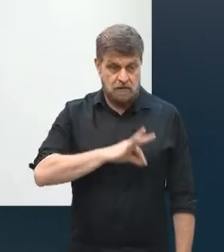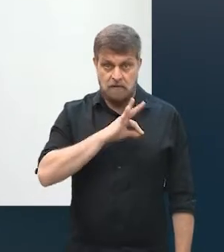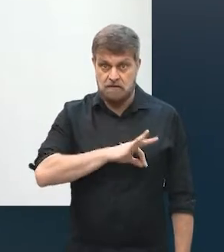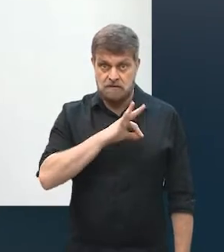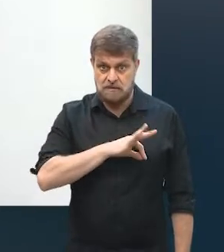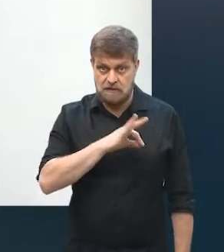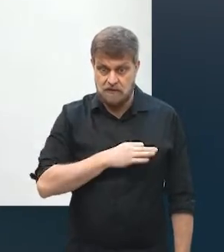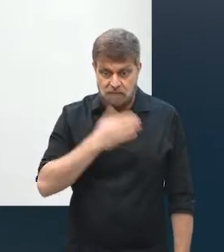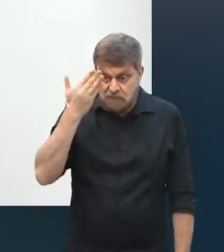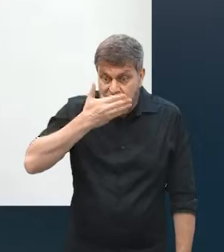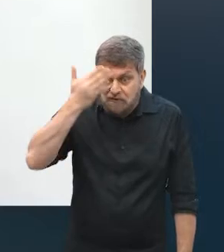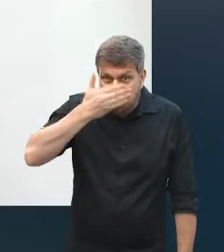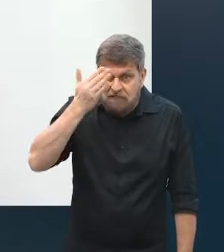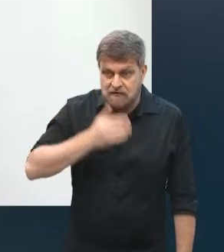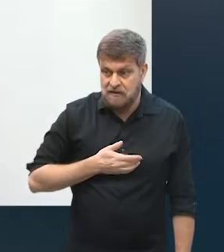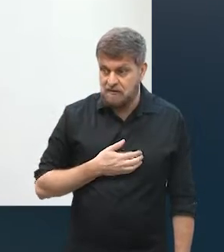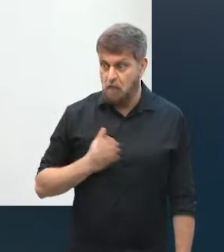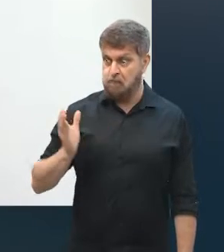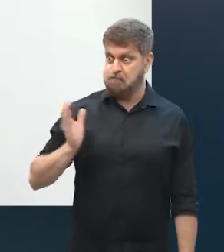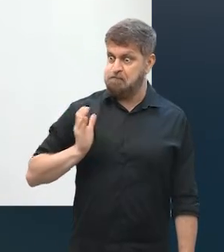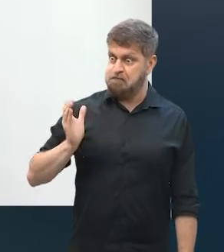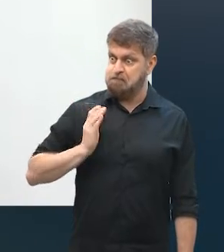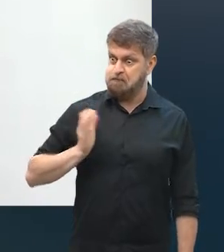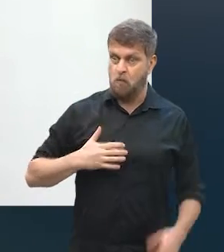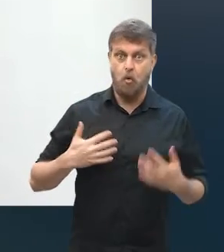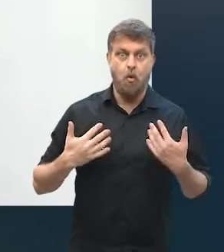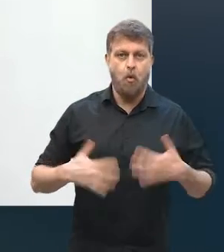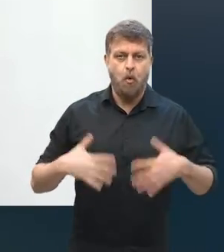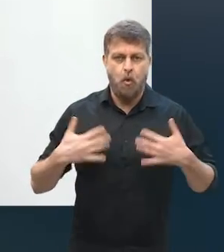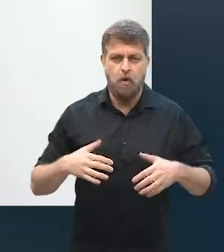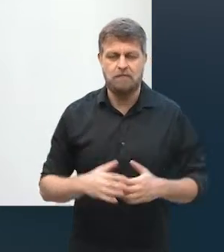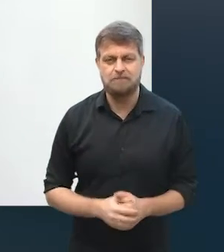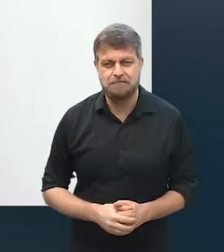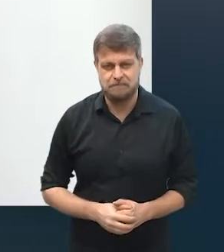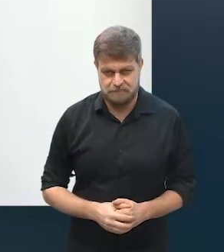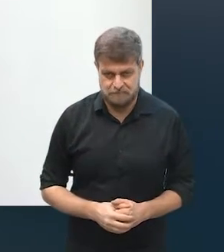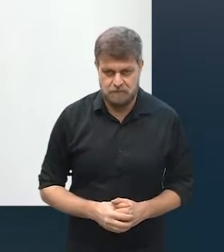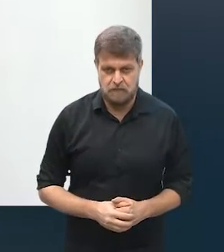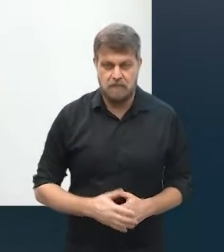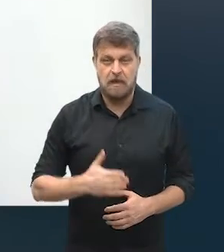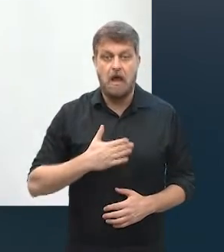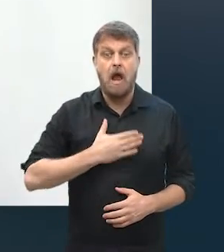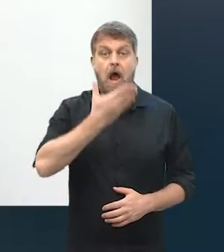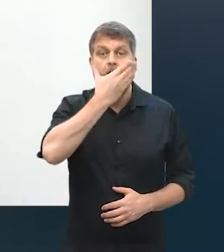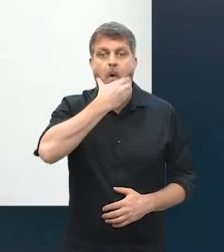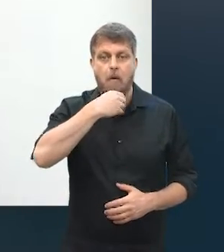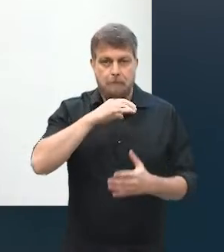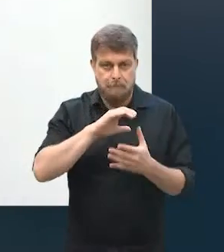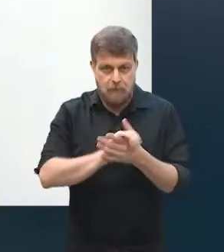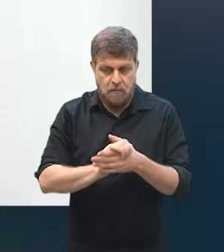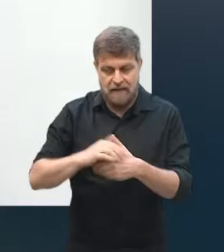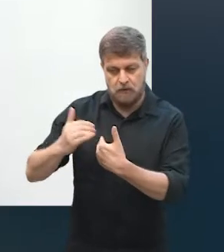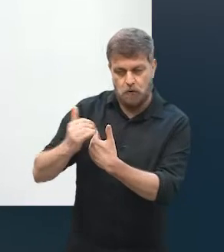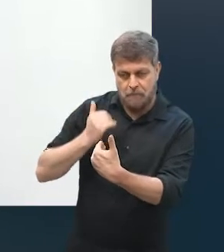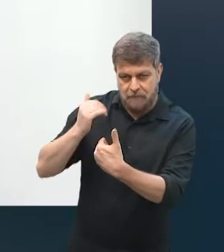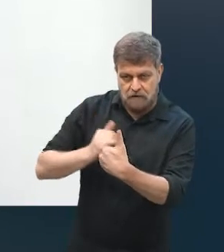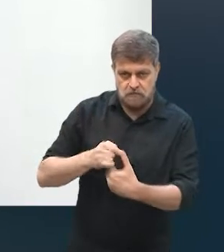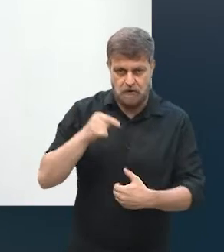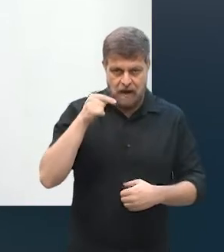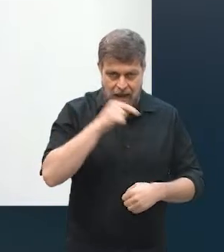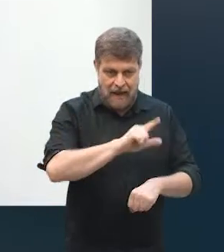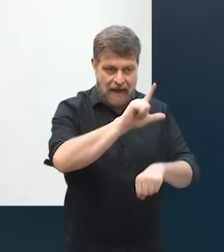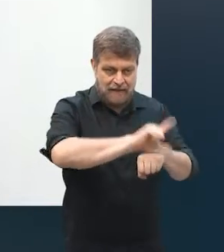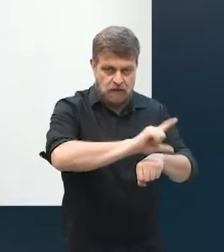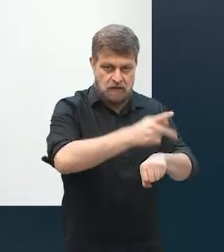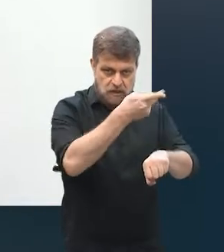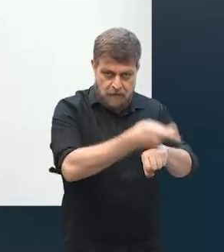tudo na minha mão? Falava, nossa, eu ganhava tudo isso. E aí, o meu marido falou, não, você vai para Pratas da Cá recebendo esse